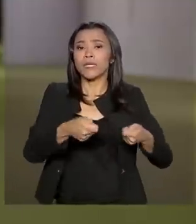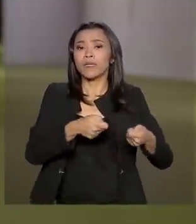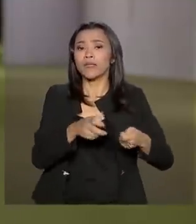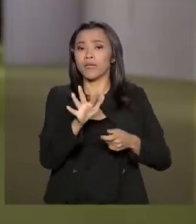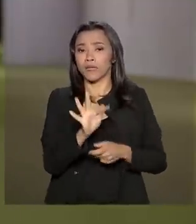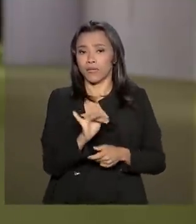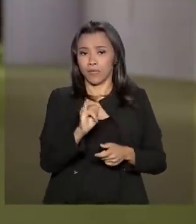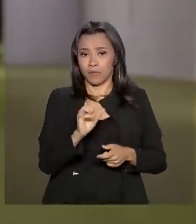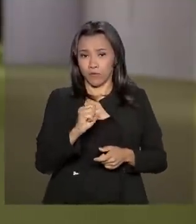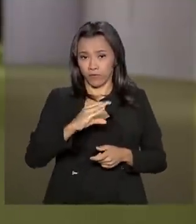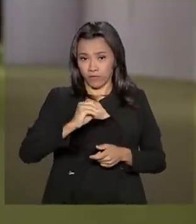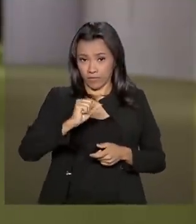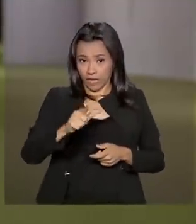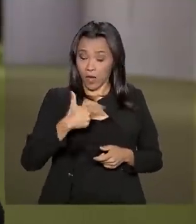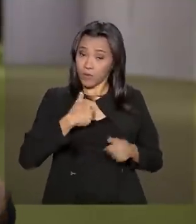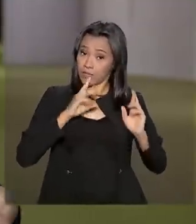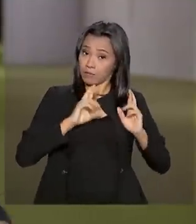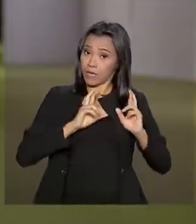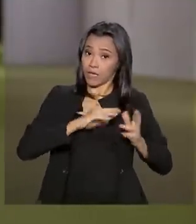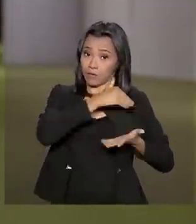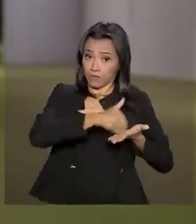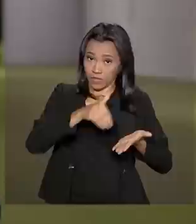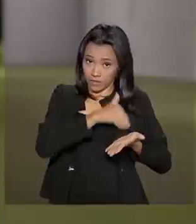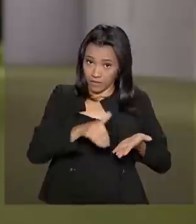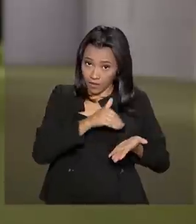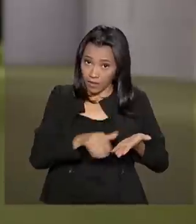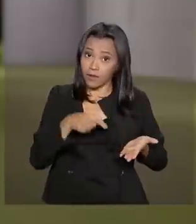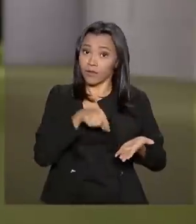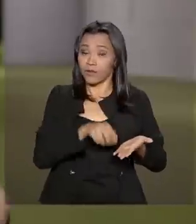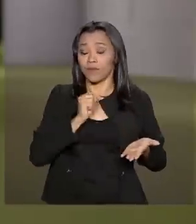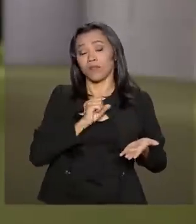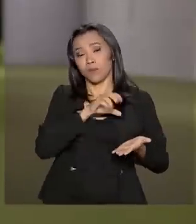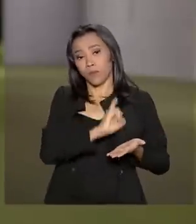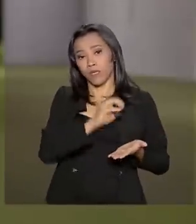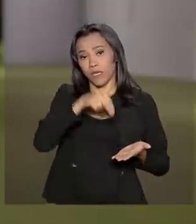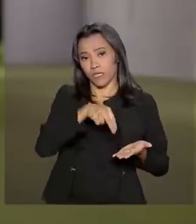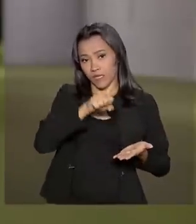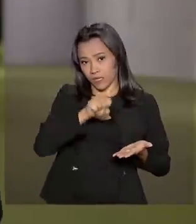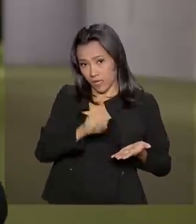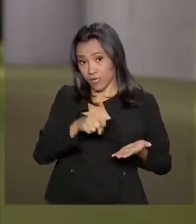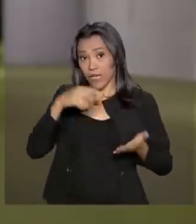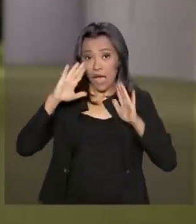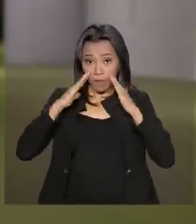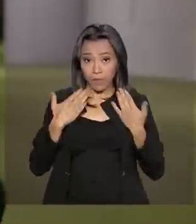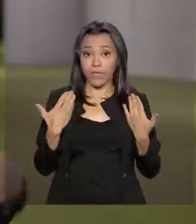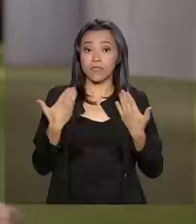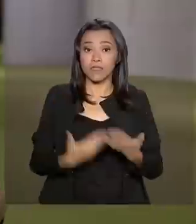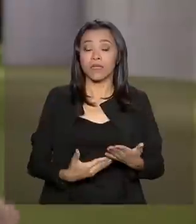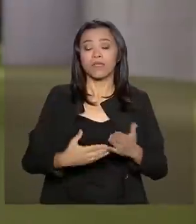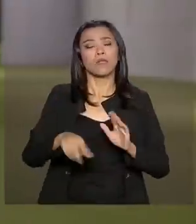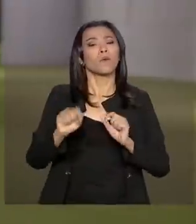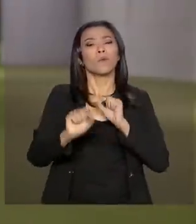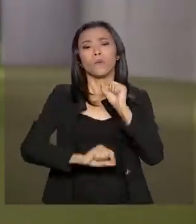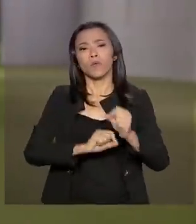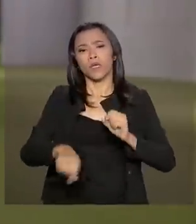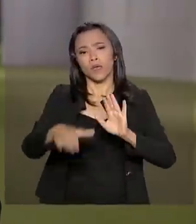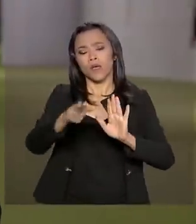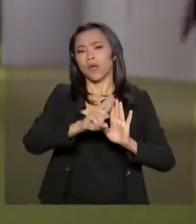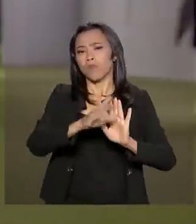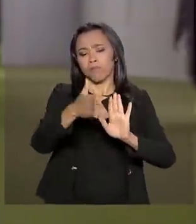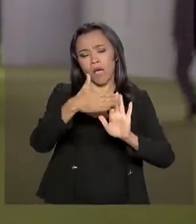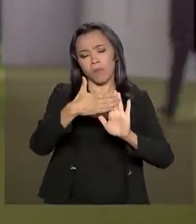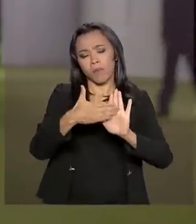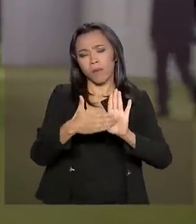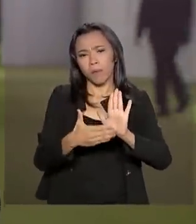pra hoje é que o secretário especial da Previdência, Rogério Marinho, apresente a líderes do Centrão uma lista ali com todos os pontos que o governo